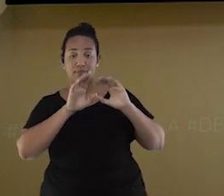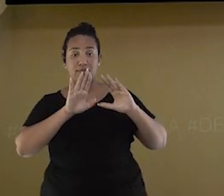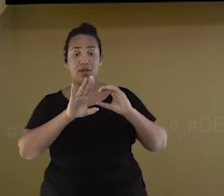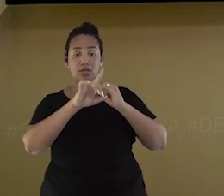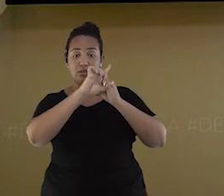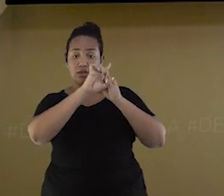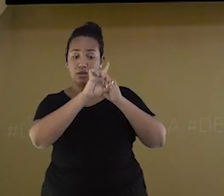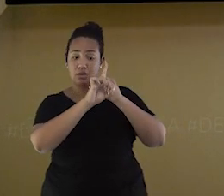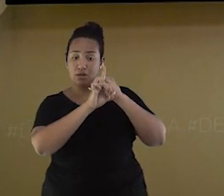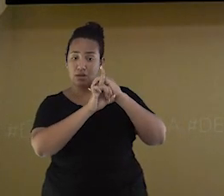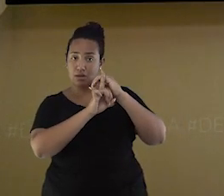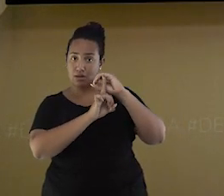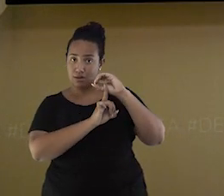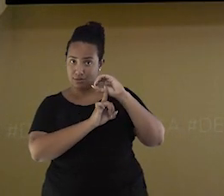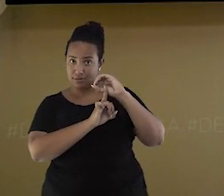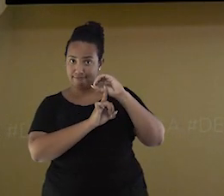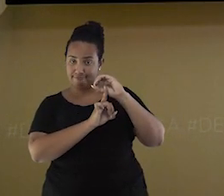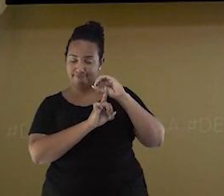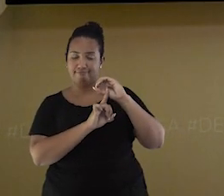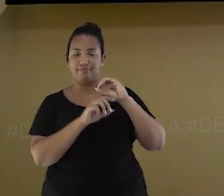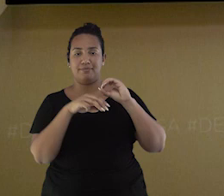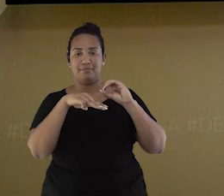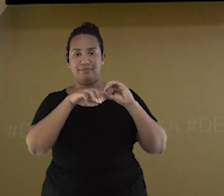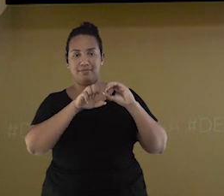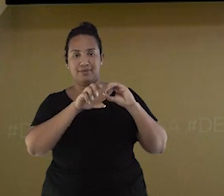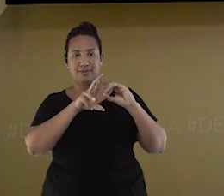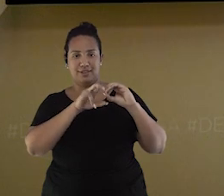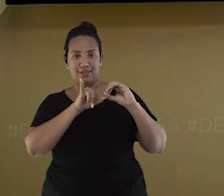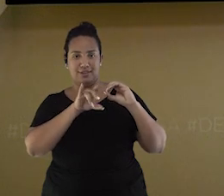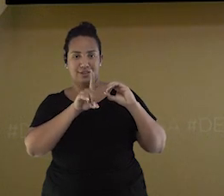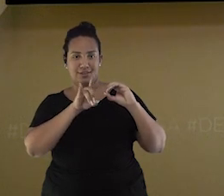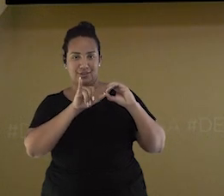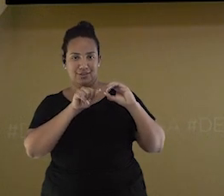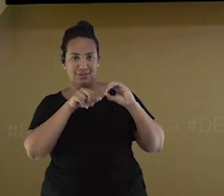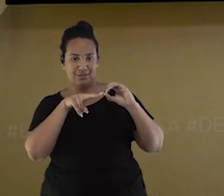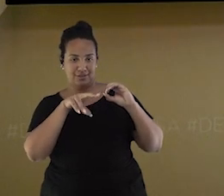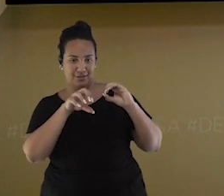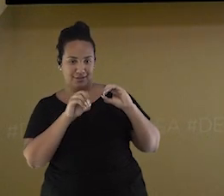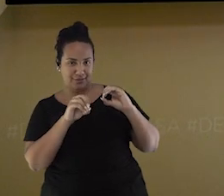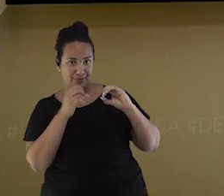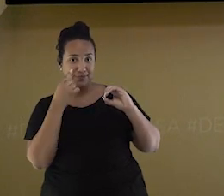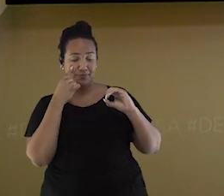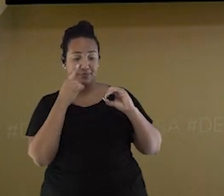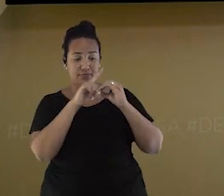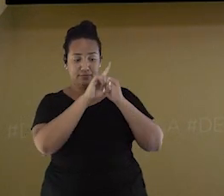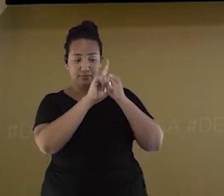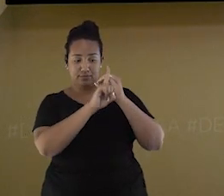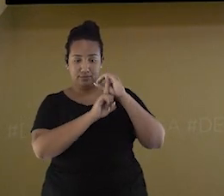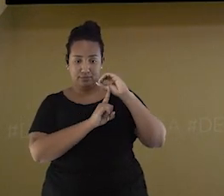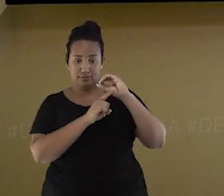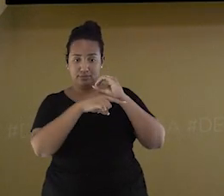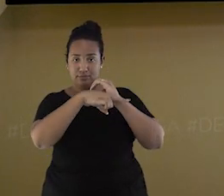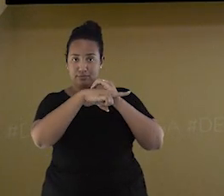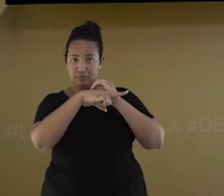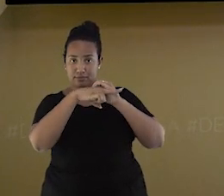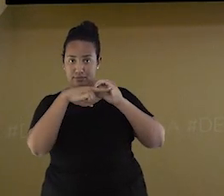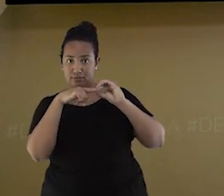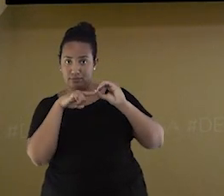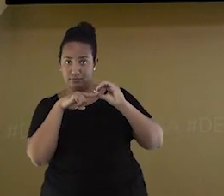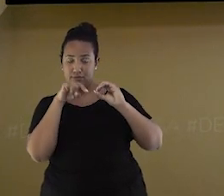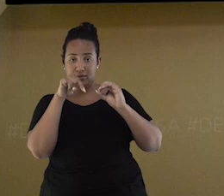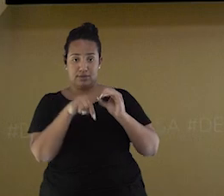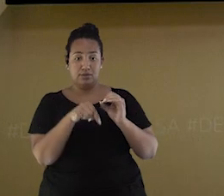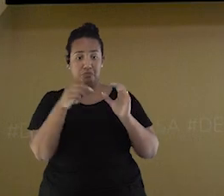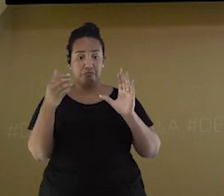é o meridiano de Greenwich. Essas duas linhas, elas representam o marco inicial da